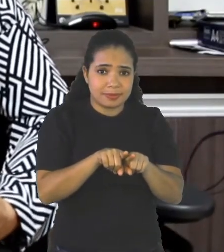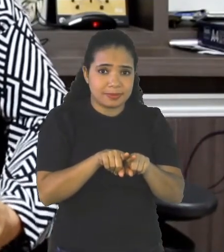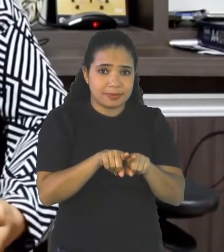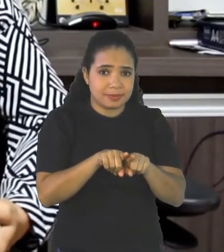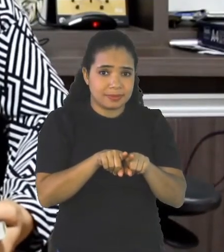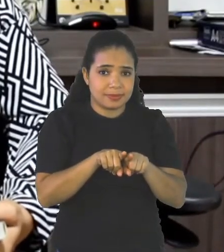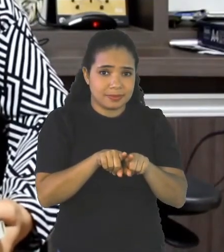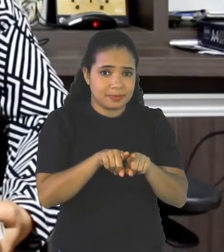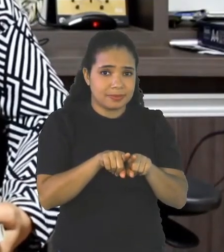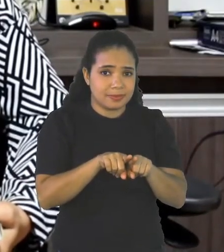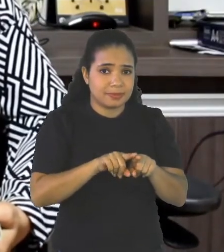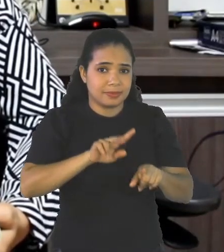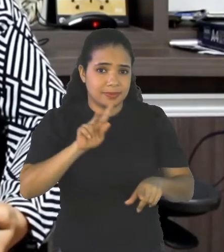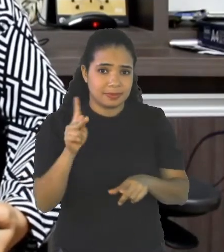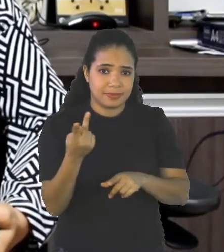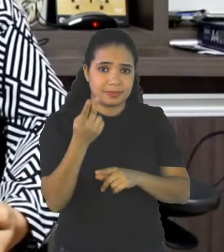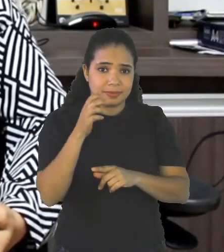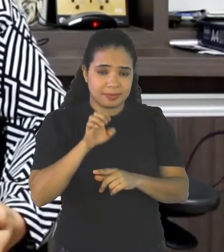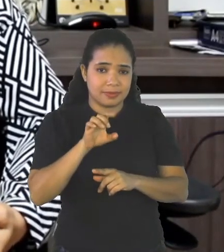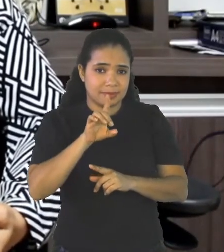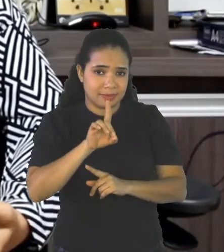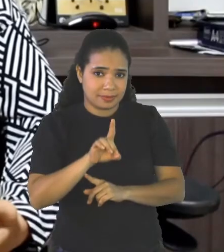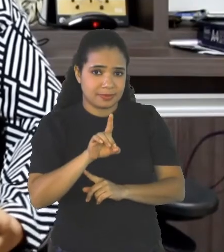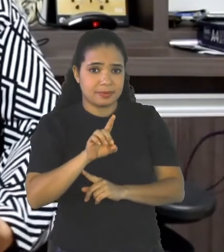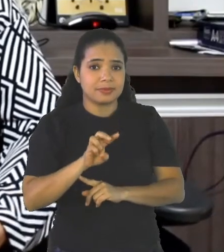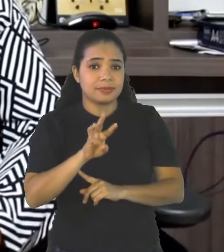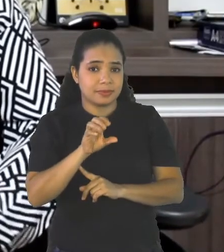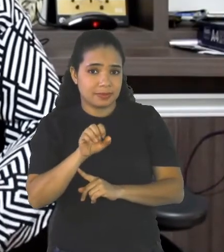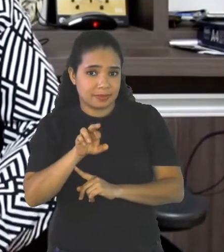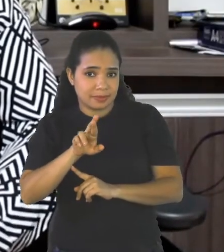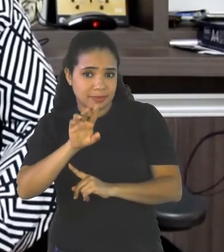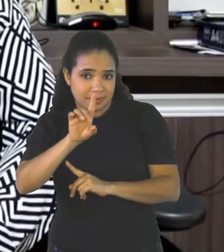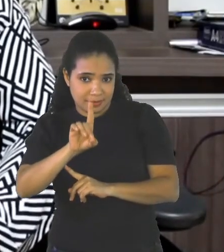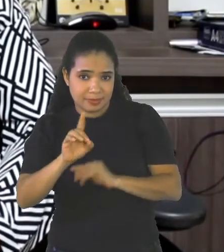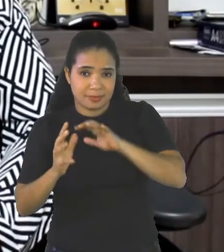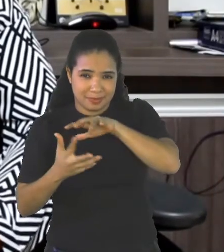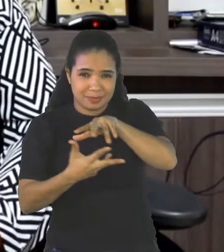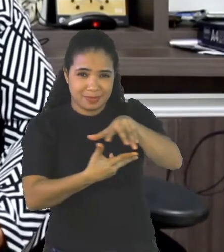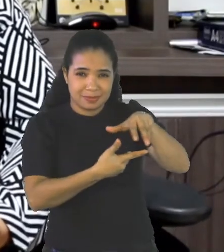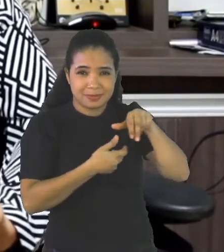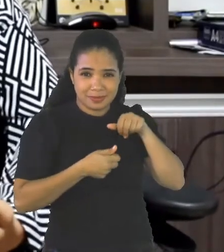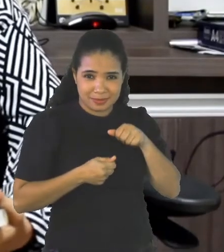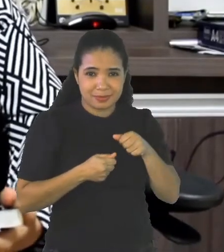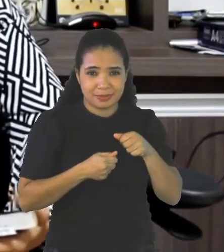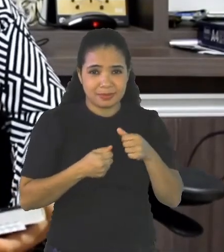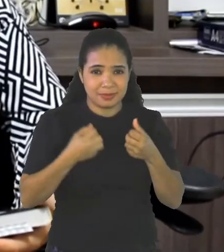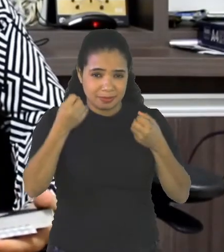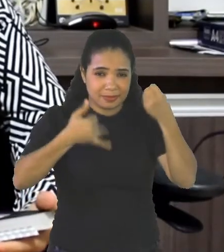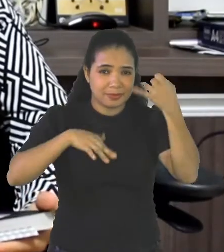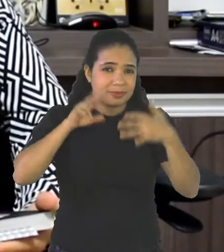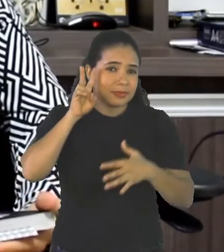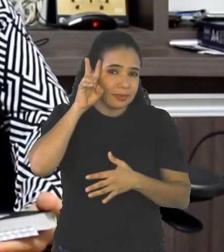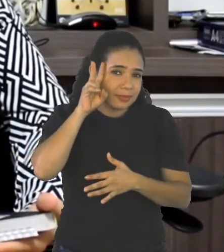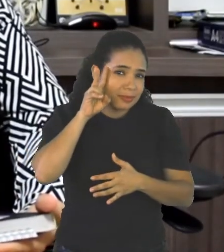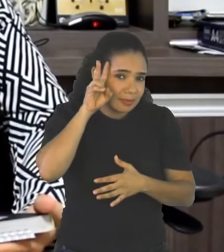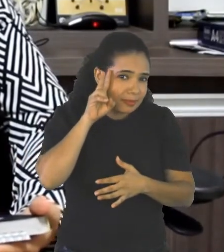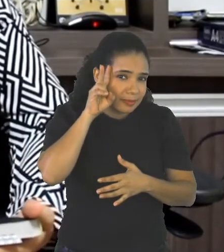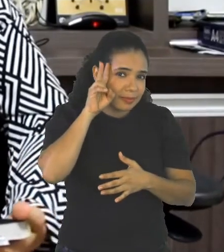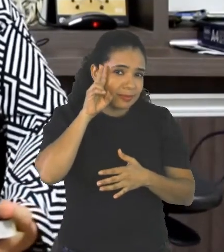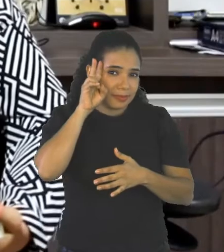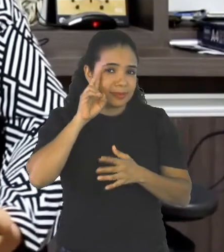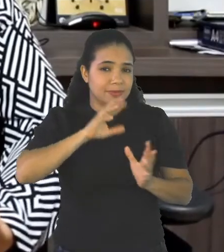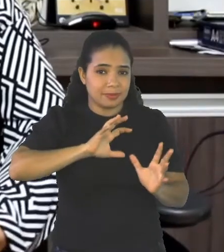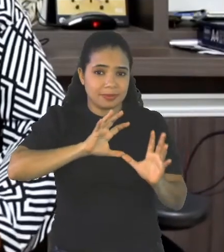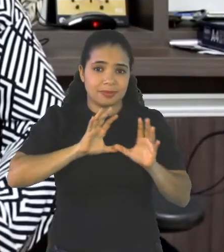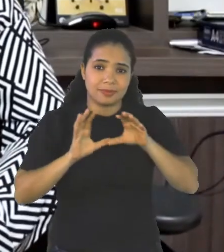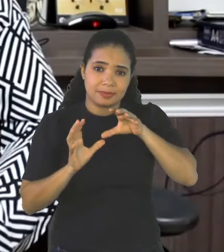Invites Us To Heal The World To Look After Poor